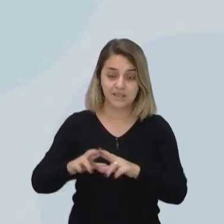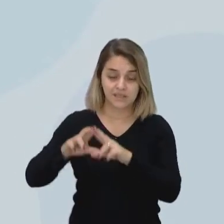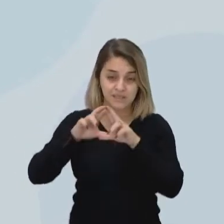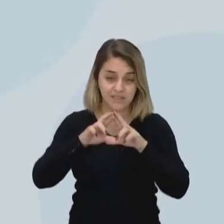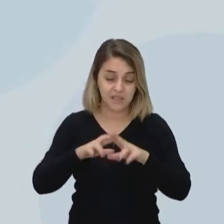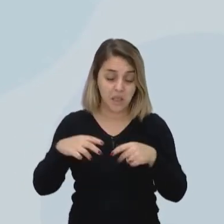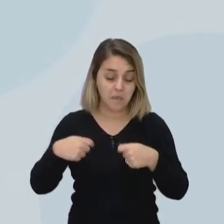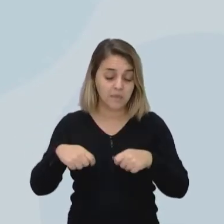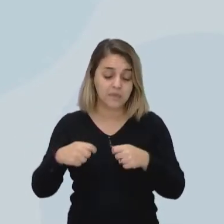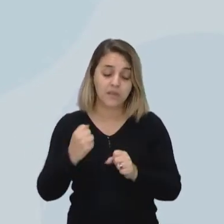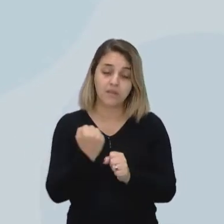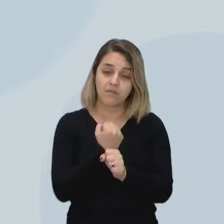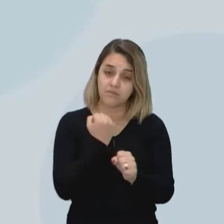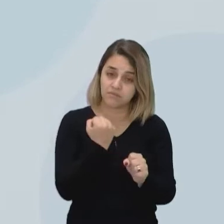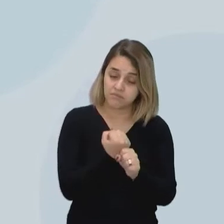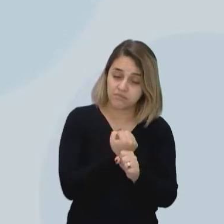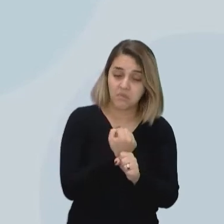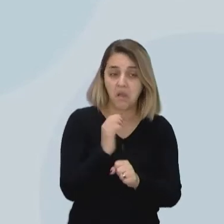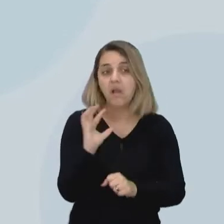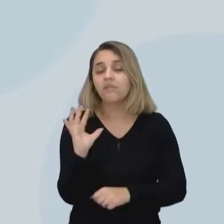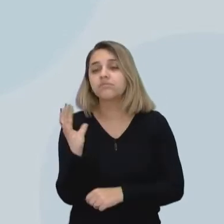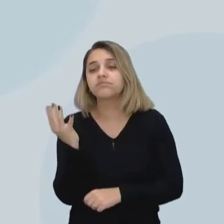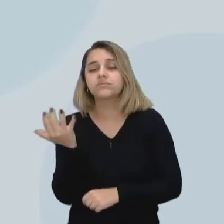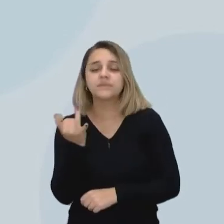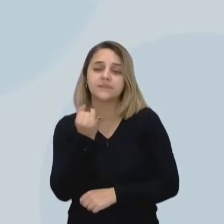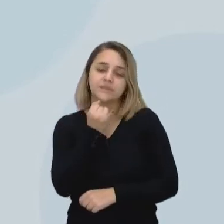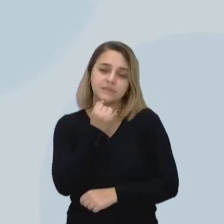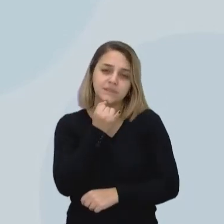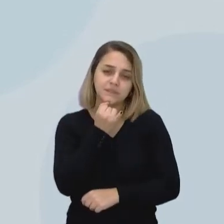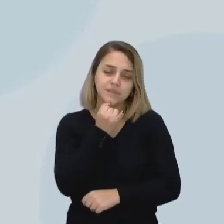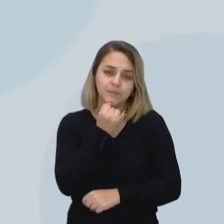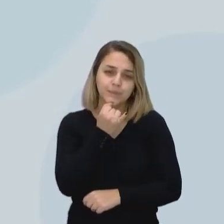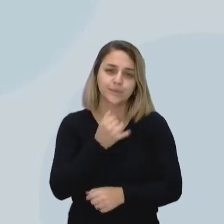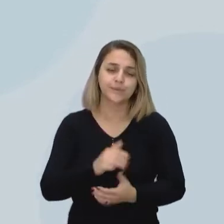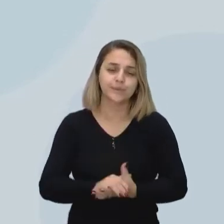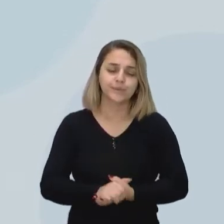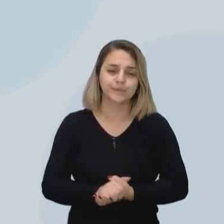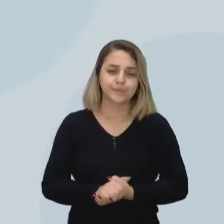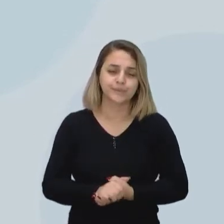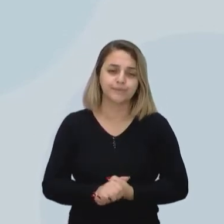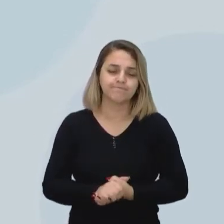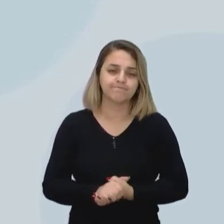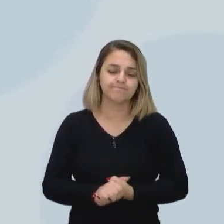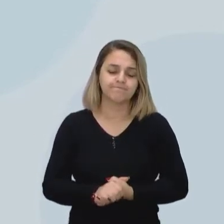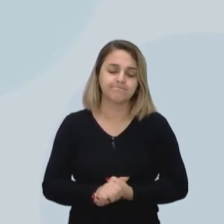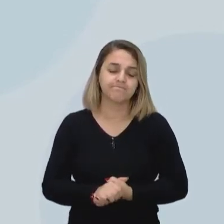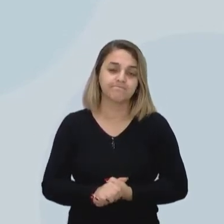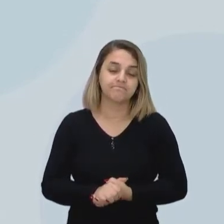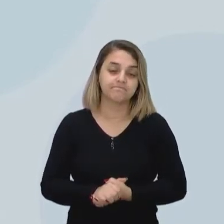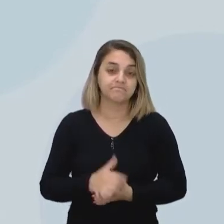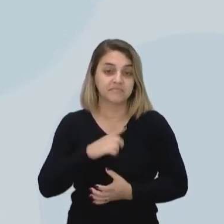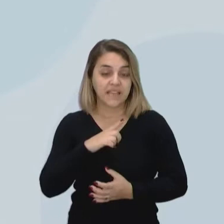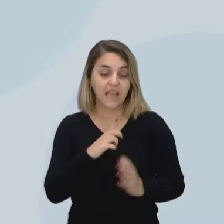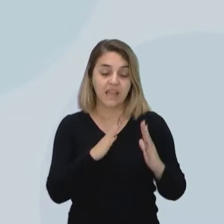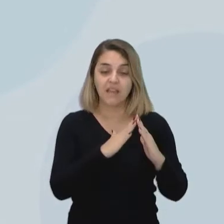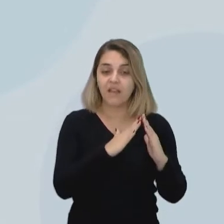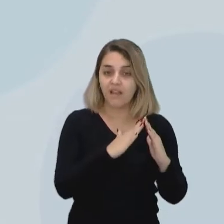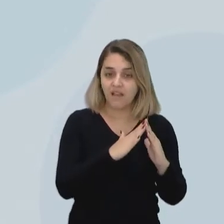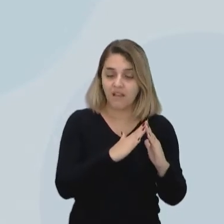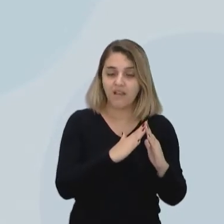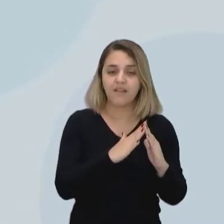reforma, onde nós temos aí, de repente, onde tem aí o... Onde uma residência,